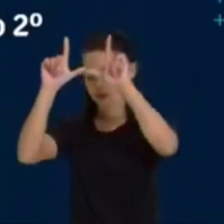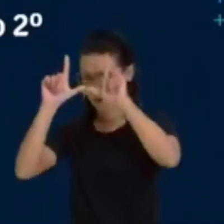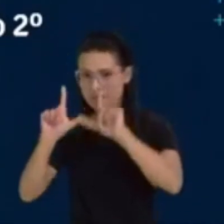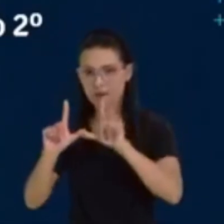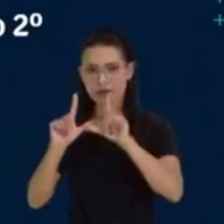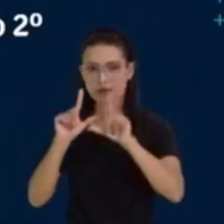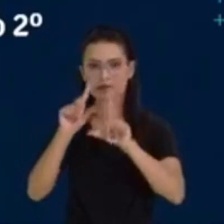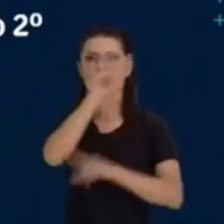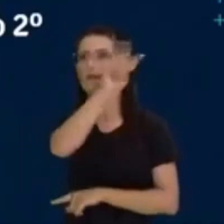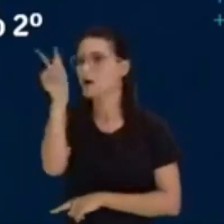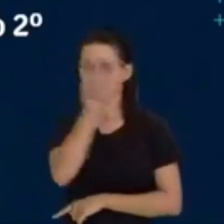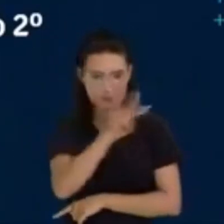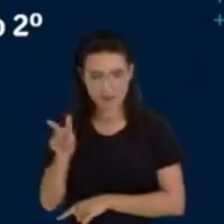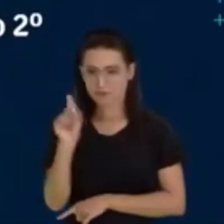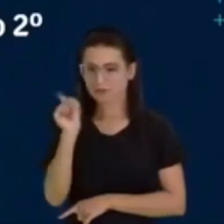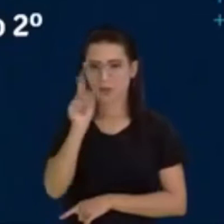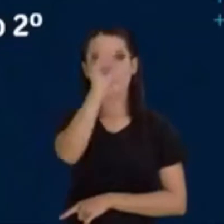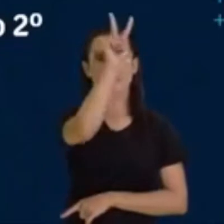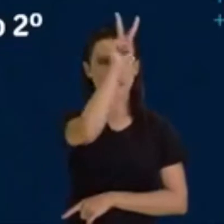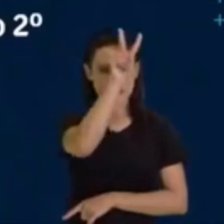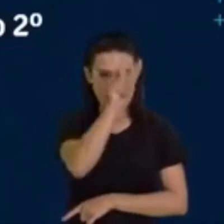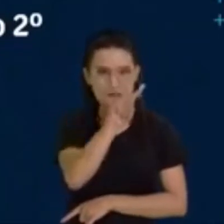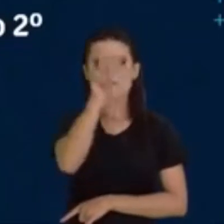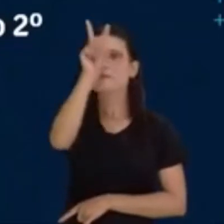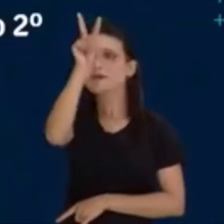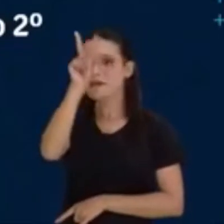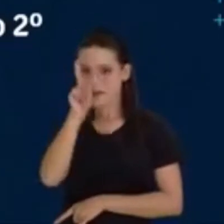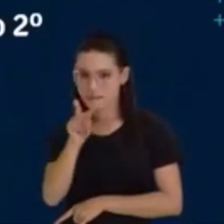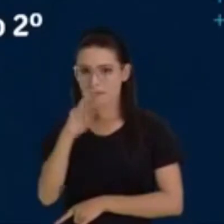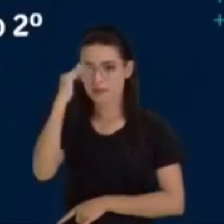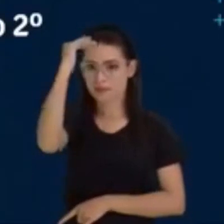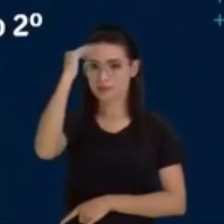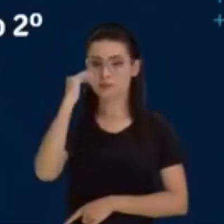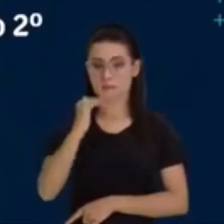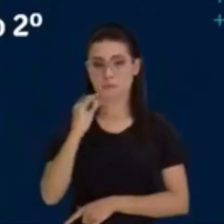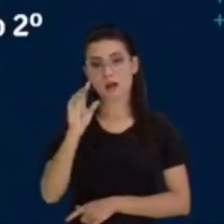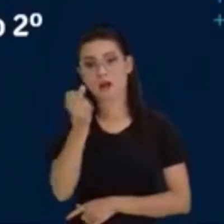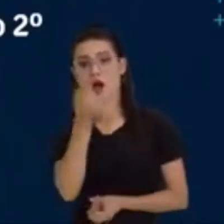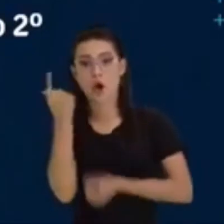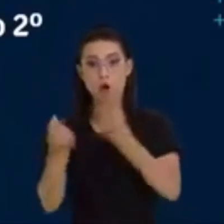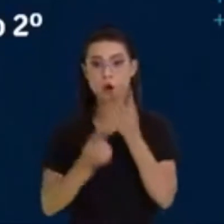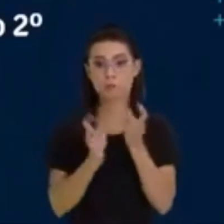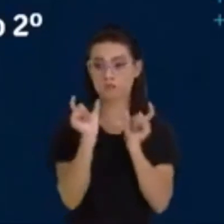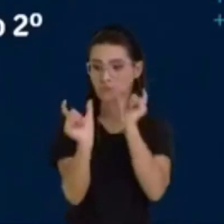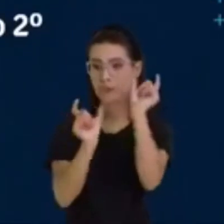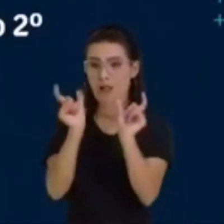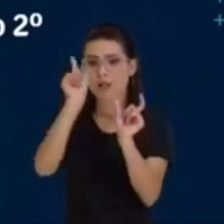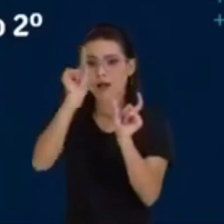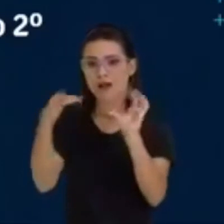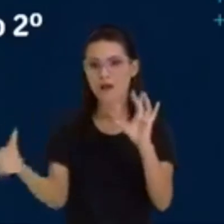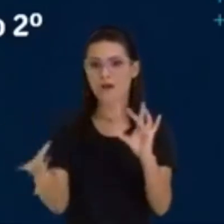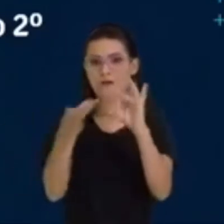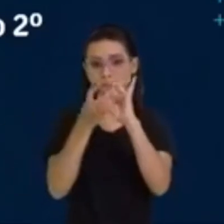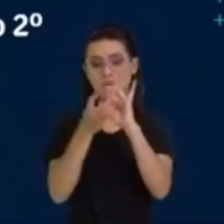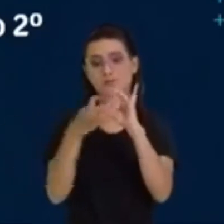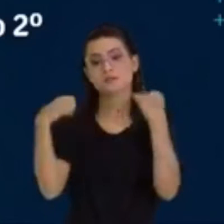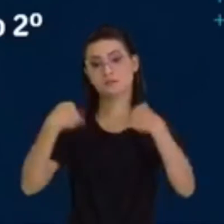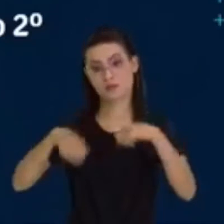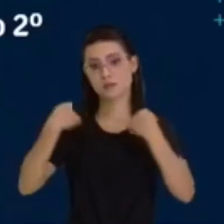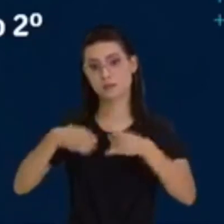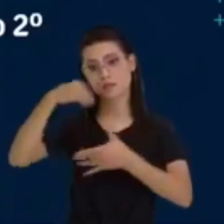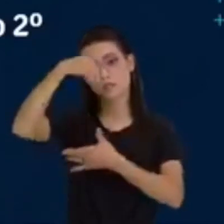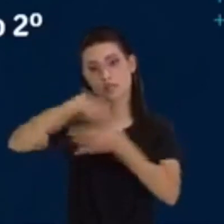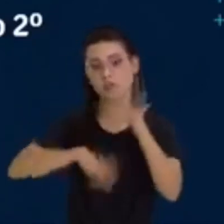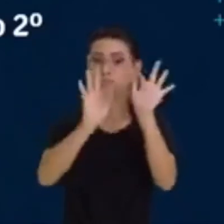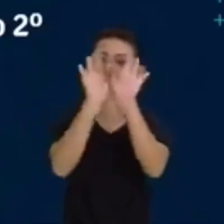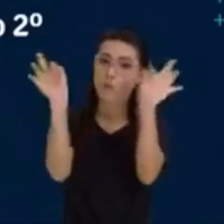Algumas palavras funcionam como conectores, isto é, elos de ligação, entre os elementos de uma oração,